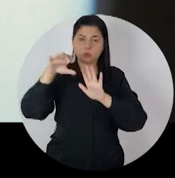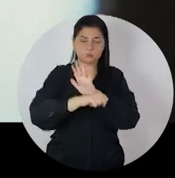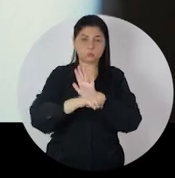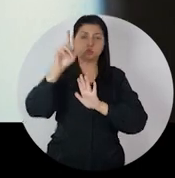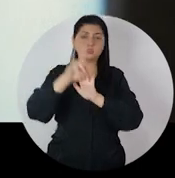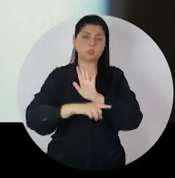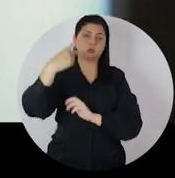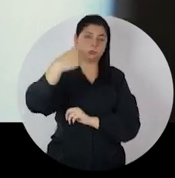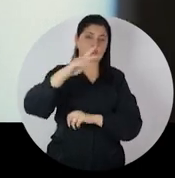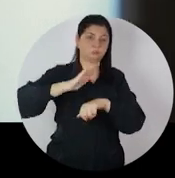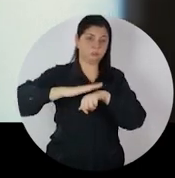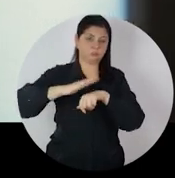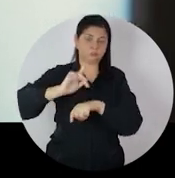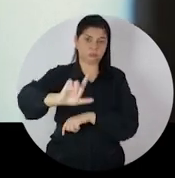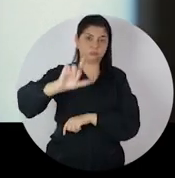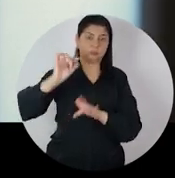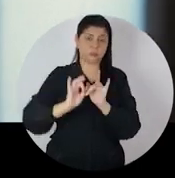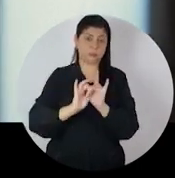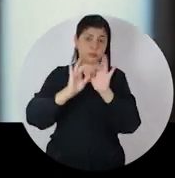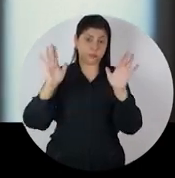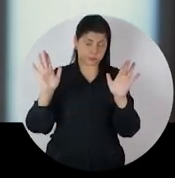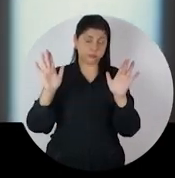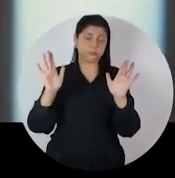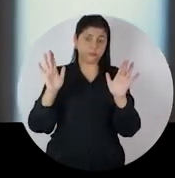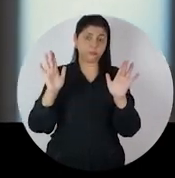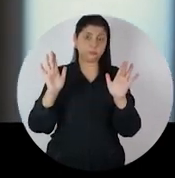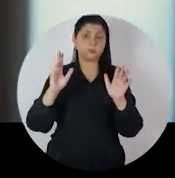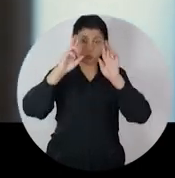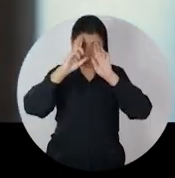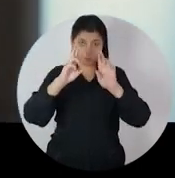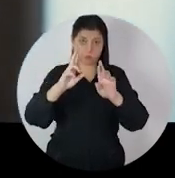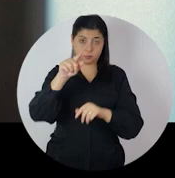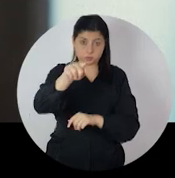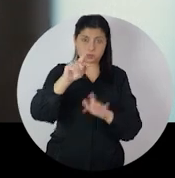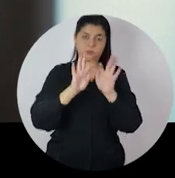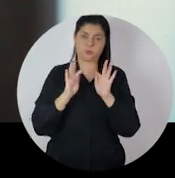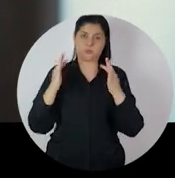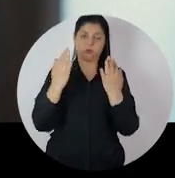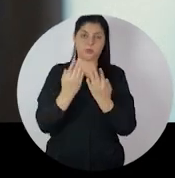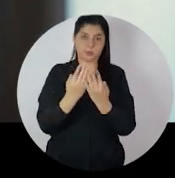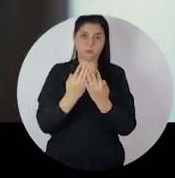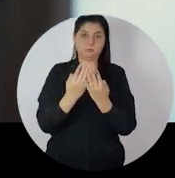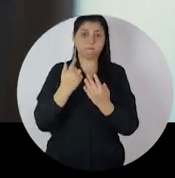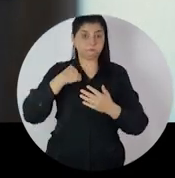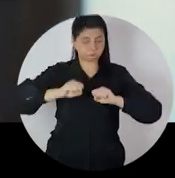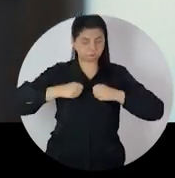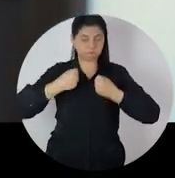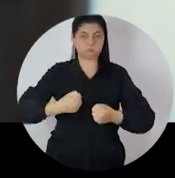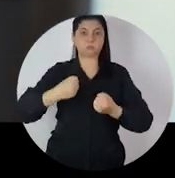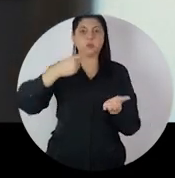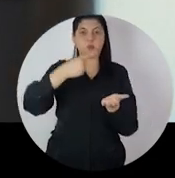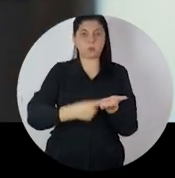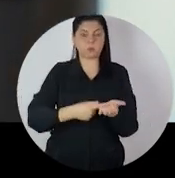deixe ninguém roubar de você o direito de tomar uma decisão livre e independente. Em respeito a você e a sua família,